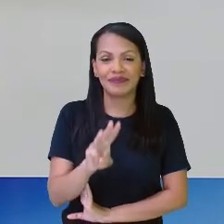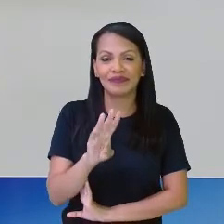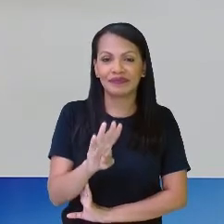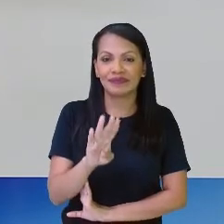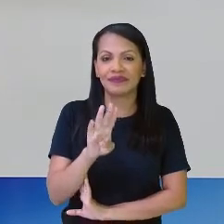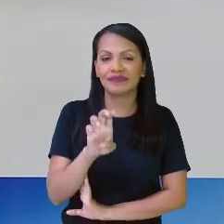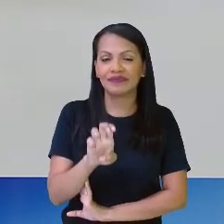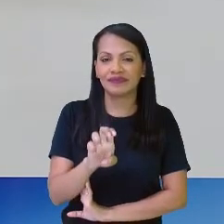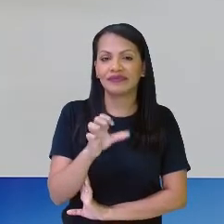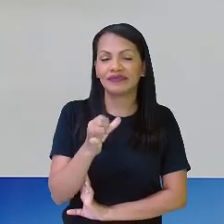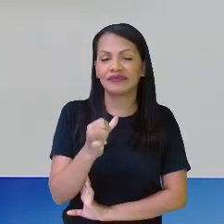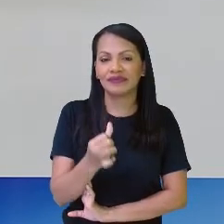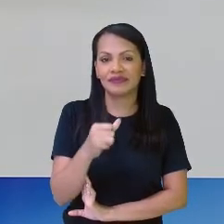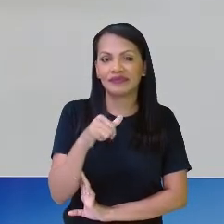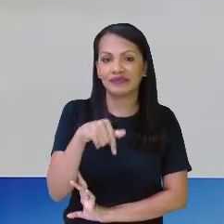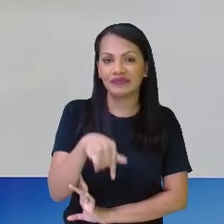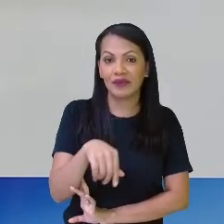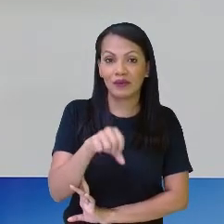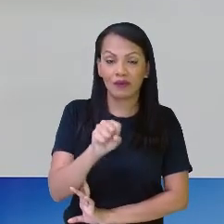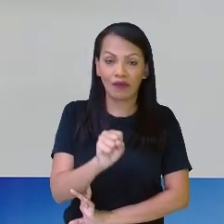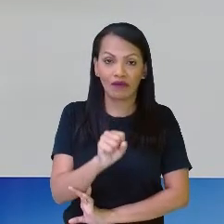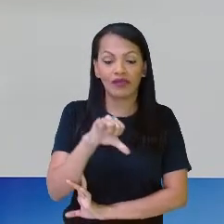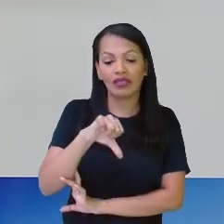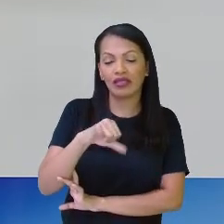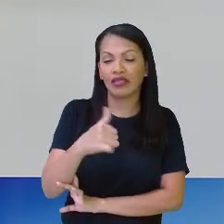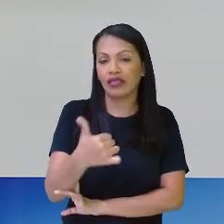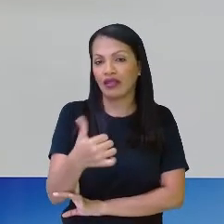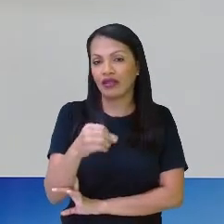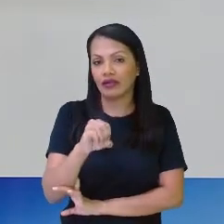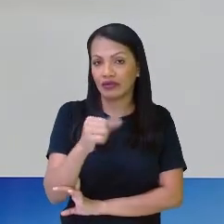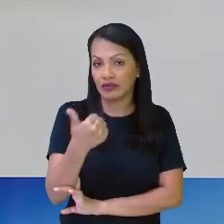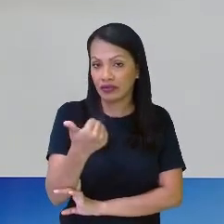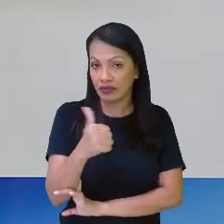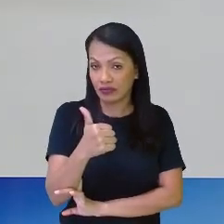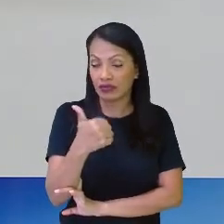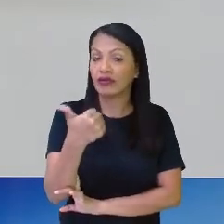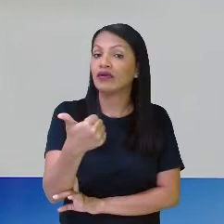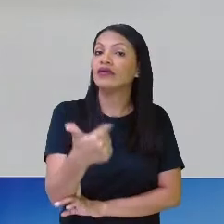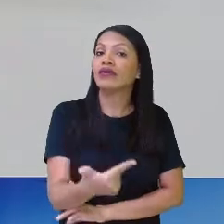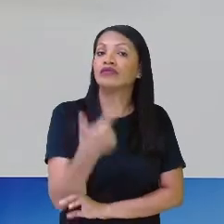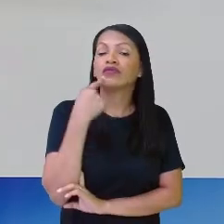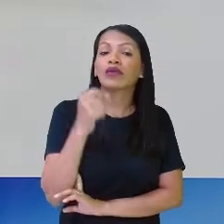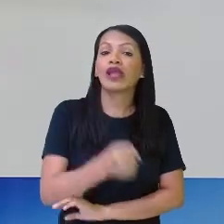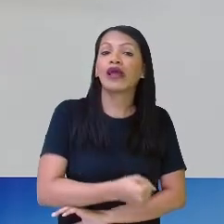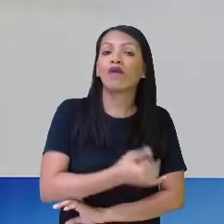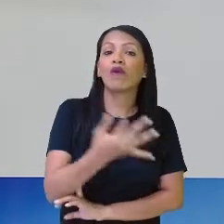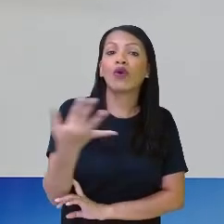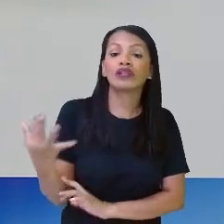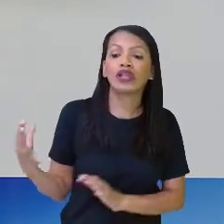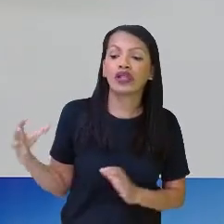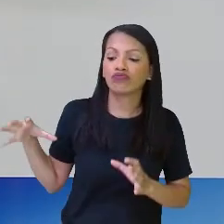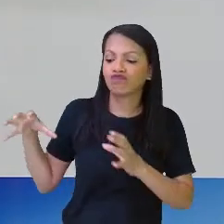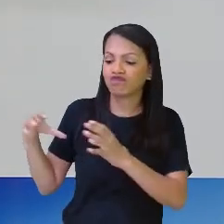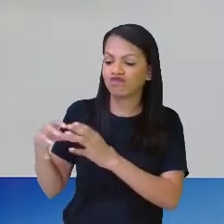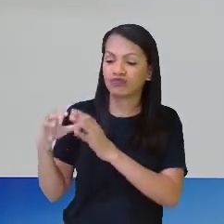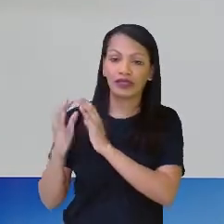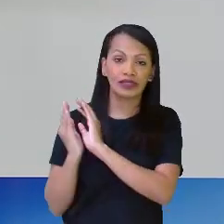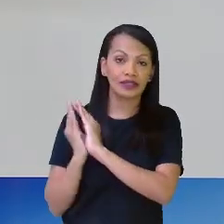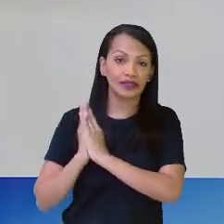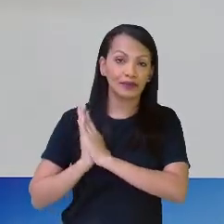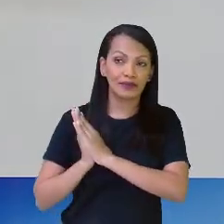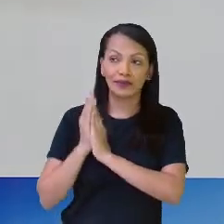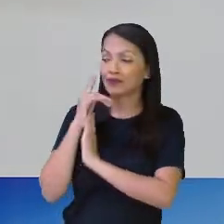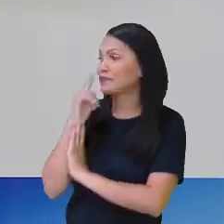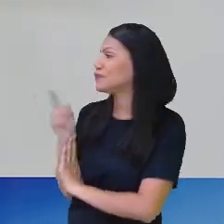4, 5, 6, 7, 8, 9, 10, 11, 12, é a quantidade que Ivan tem dos bonecos.